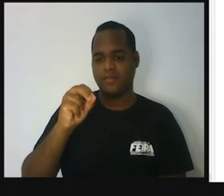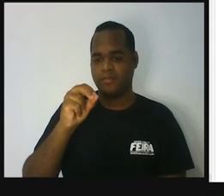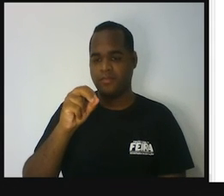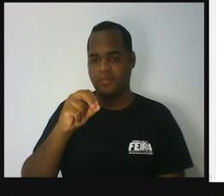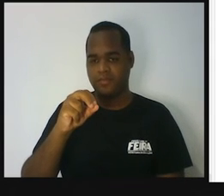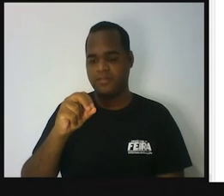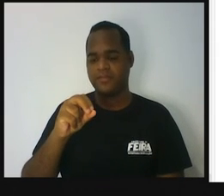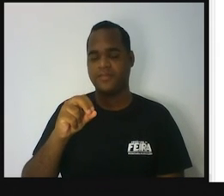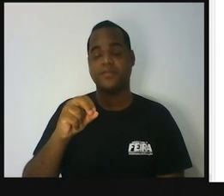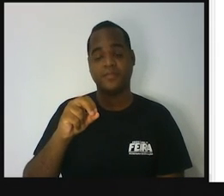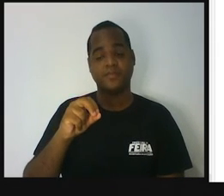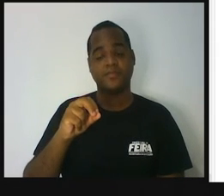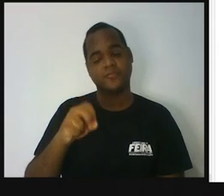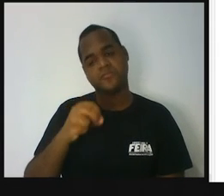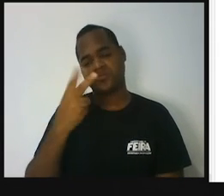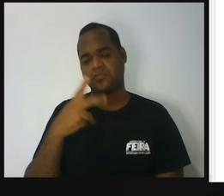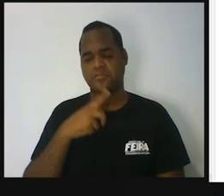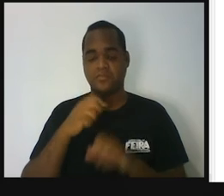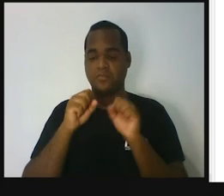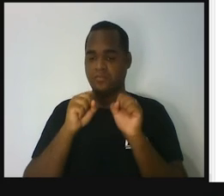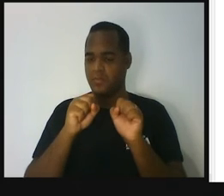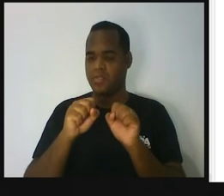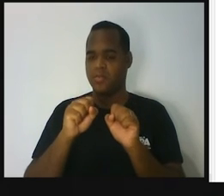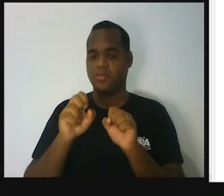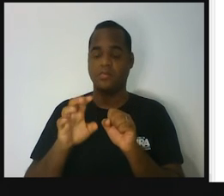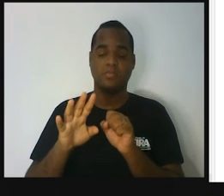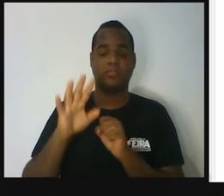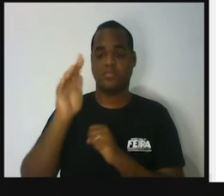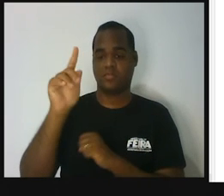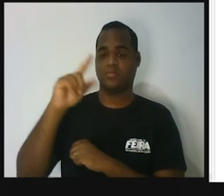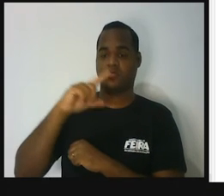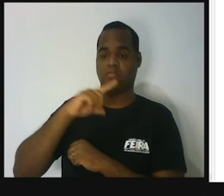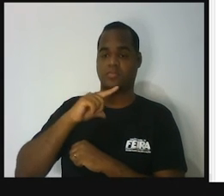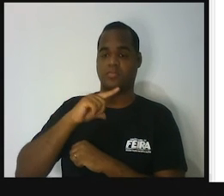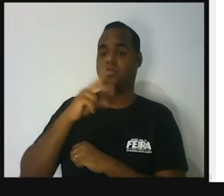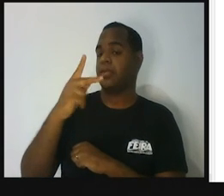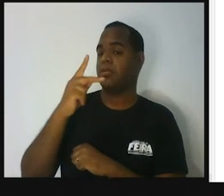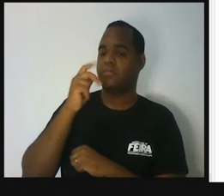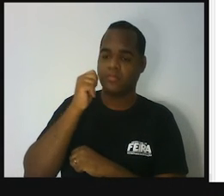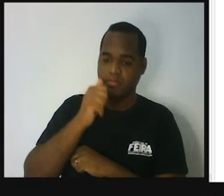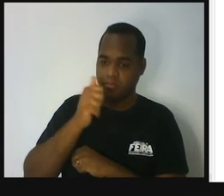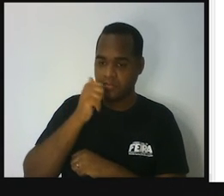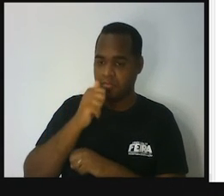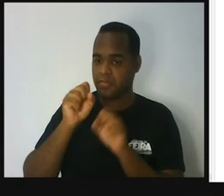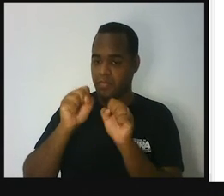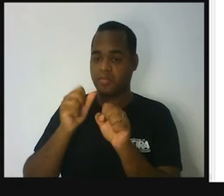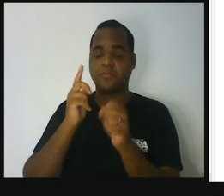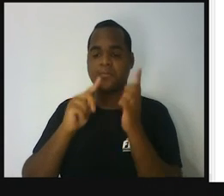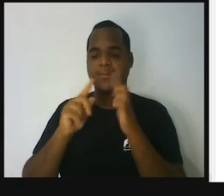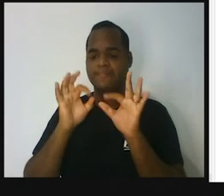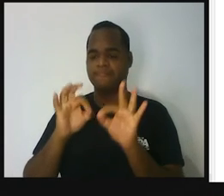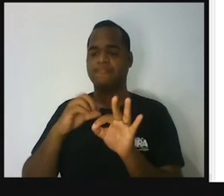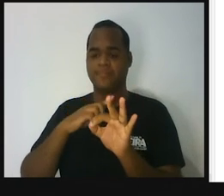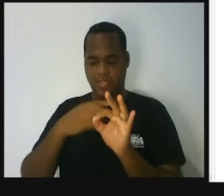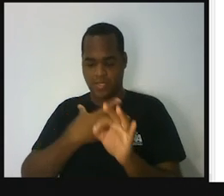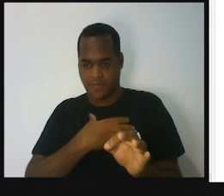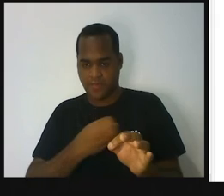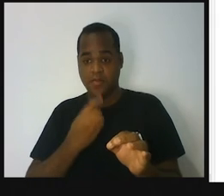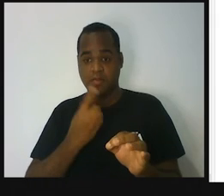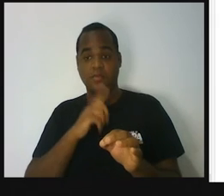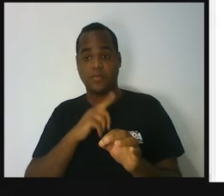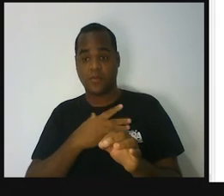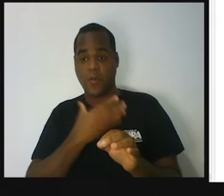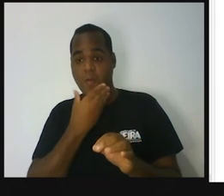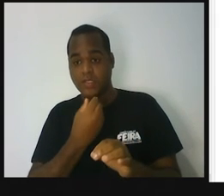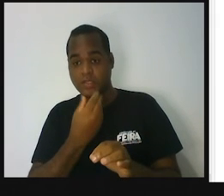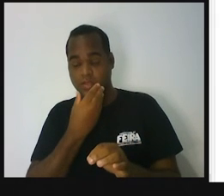seja, a probabilidade da mulher dar luz a um bebê e esse bebê ser menino